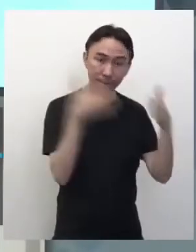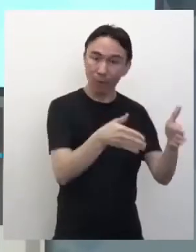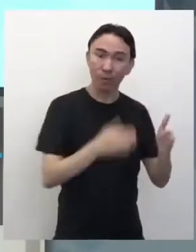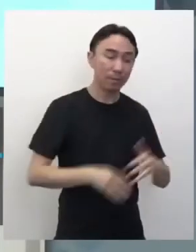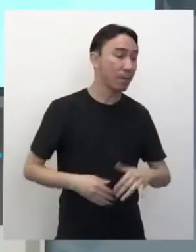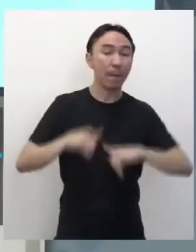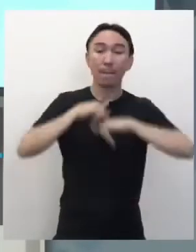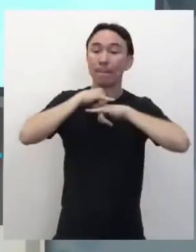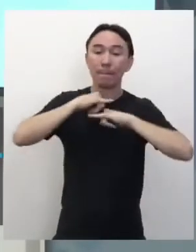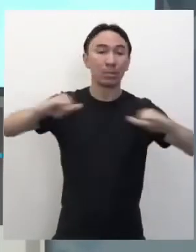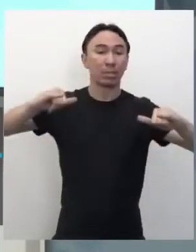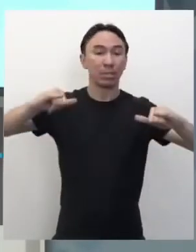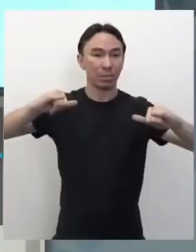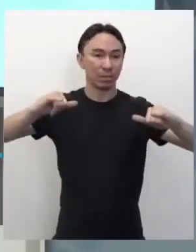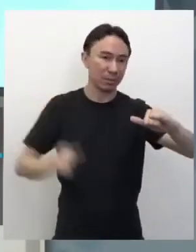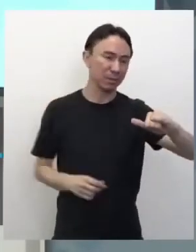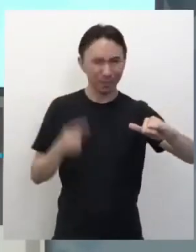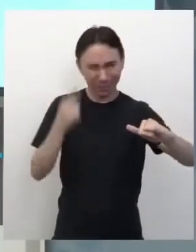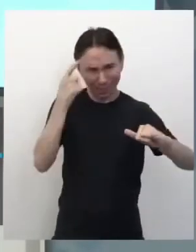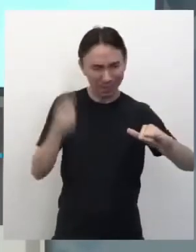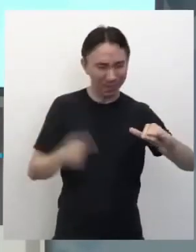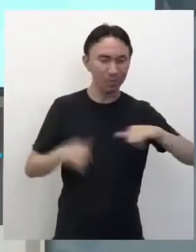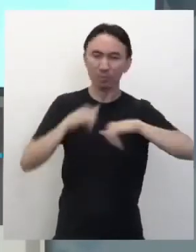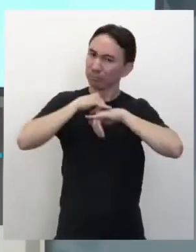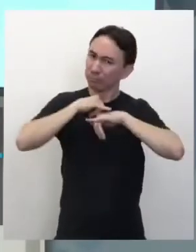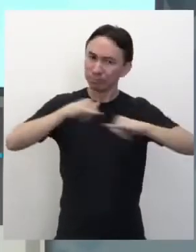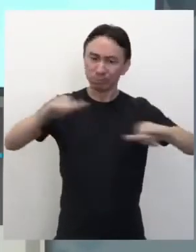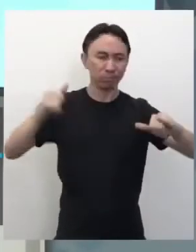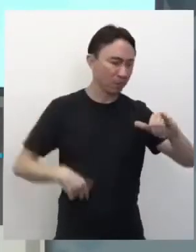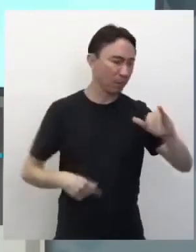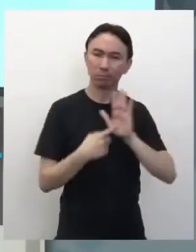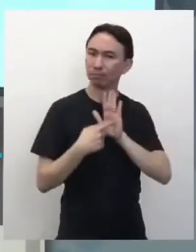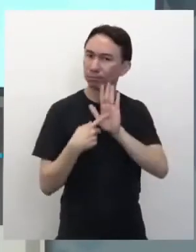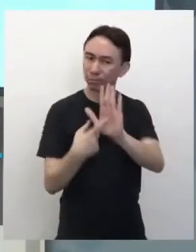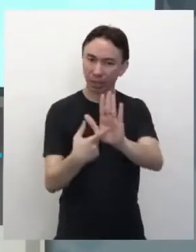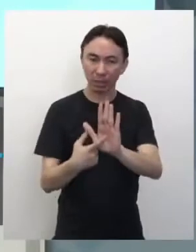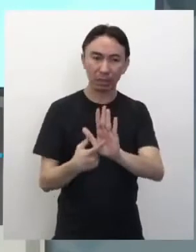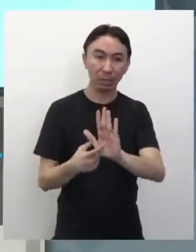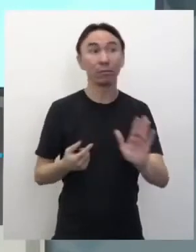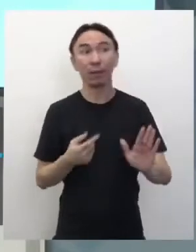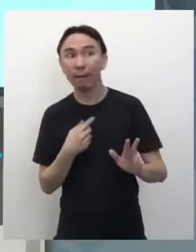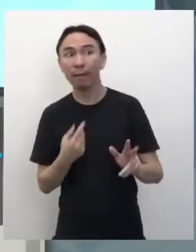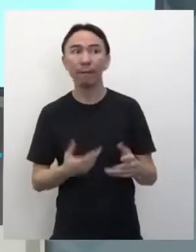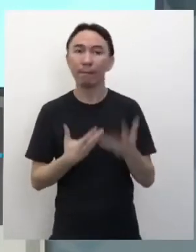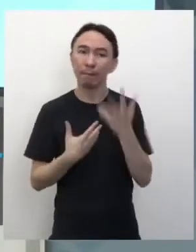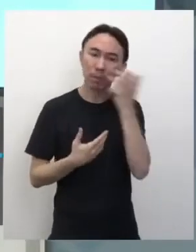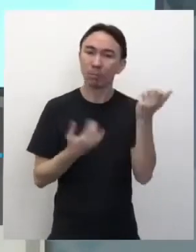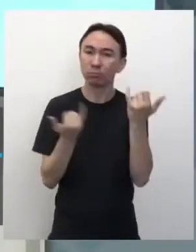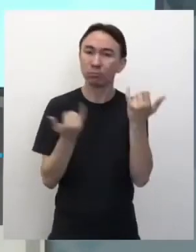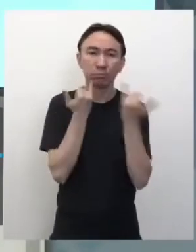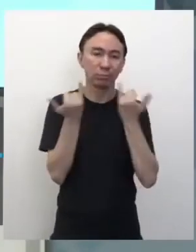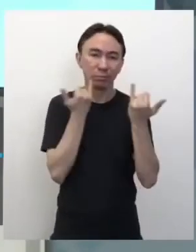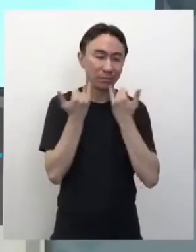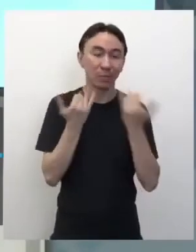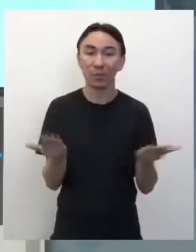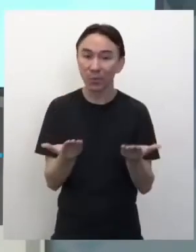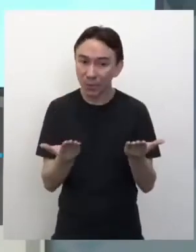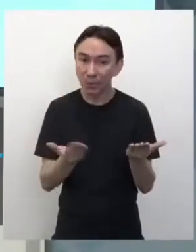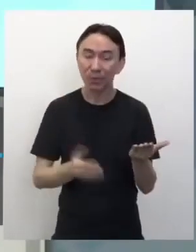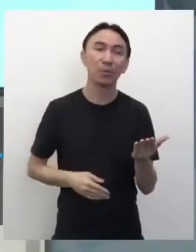da questão da manchete, da listagem de destaque, já nos trazer informações. A gente vai continuar falando um pouco sobre e